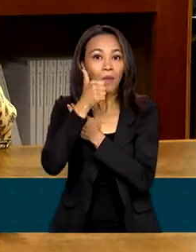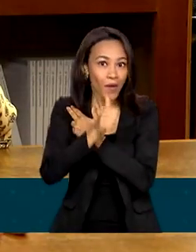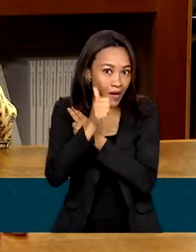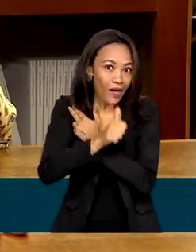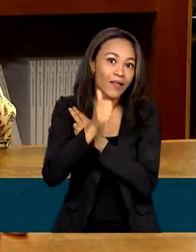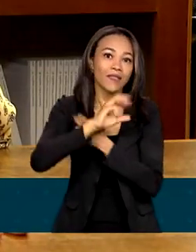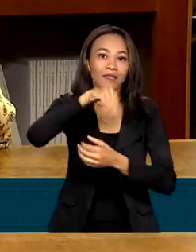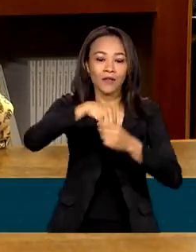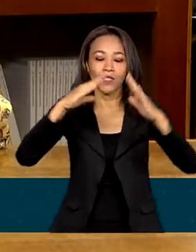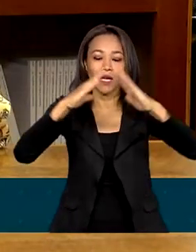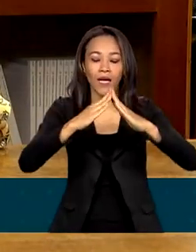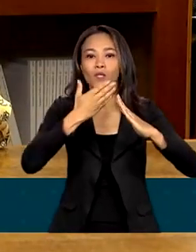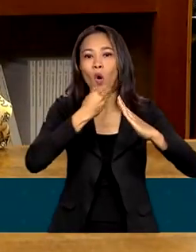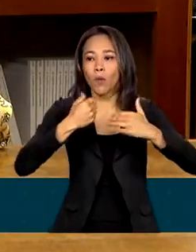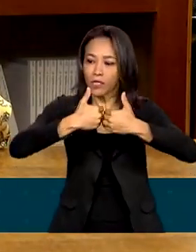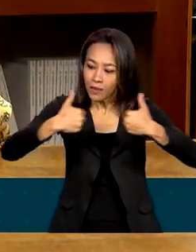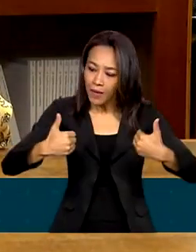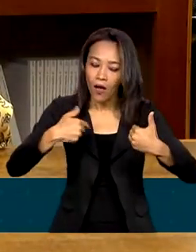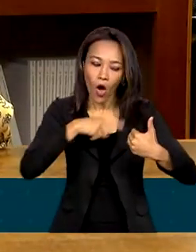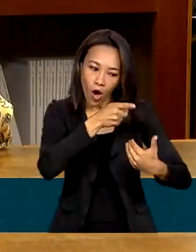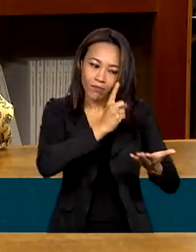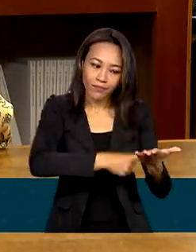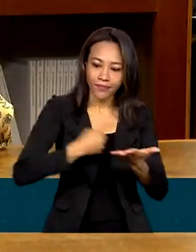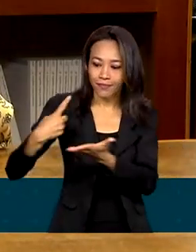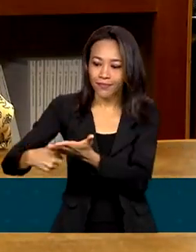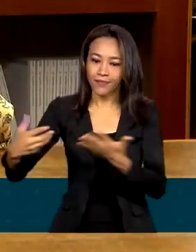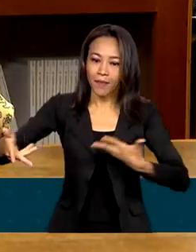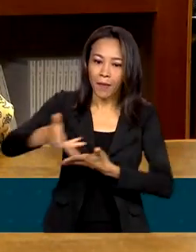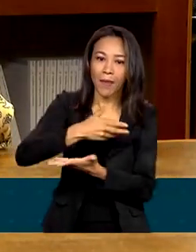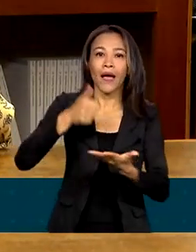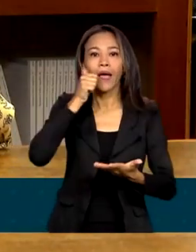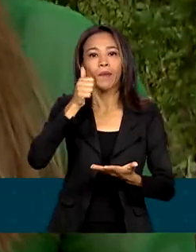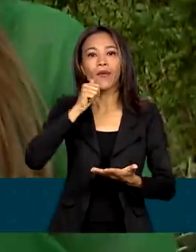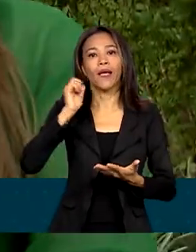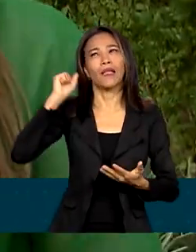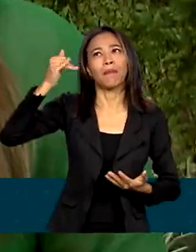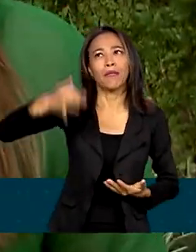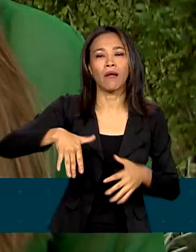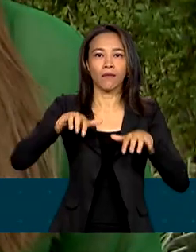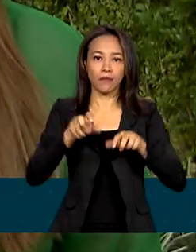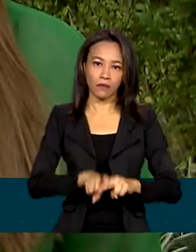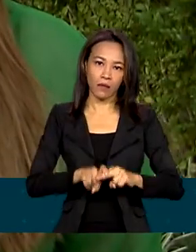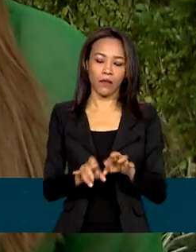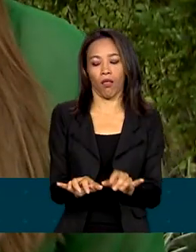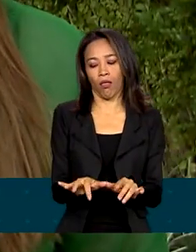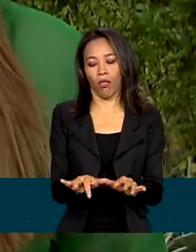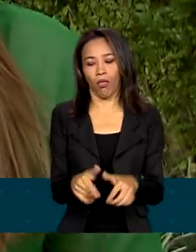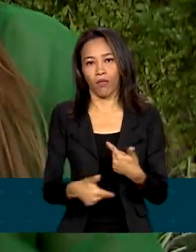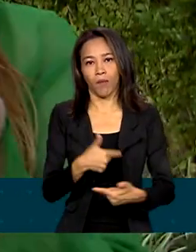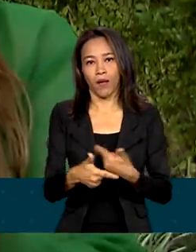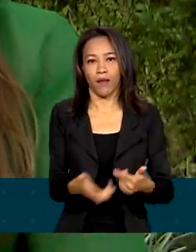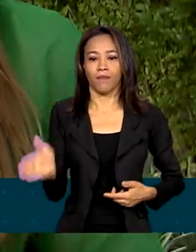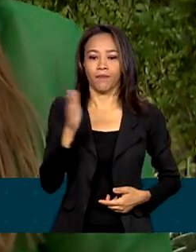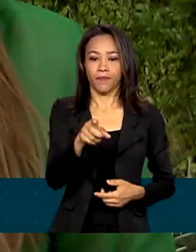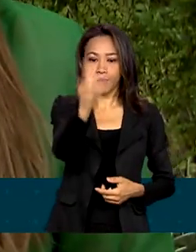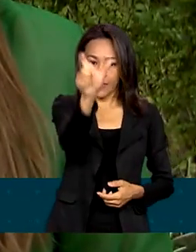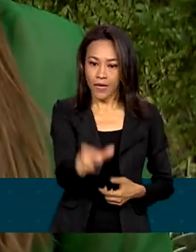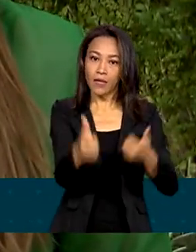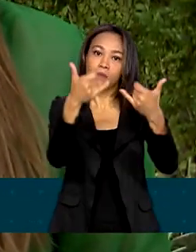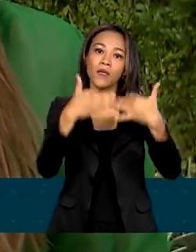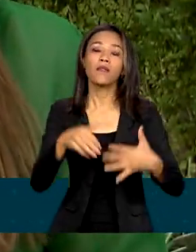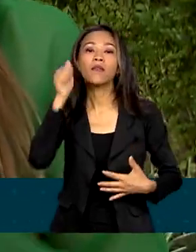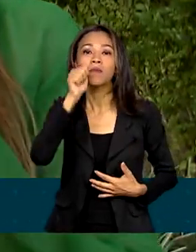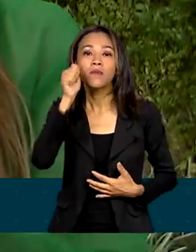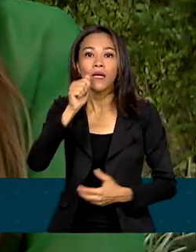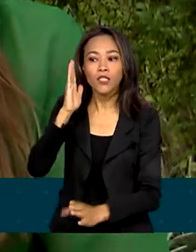acalmava na casa, é que a mulher ia sentar no computador e trabalhar. As mulheres fizeram descobertas que mudaram o rumo da